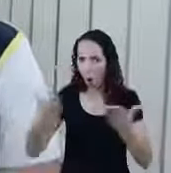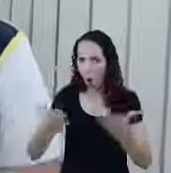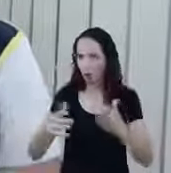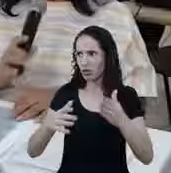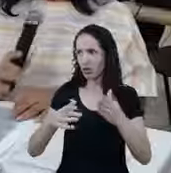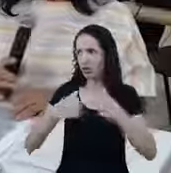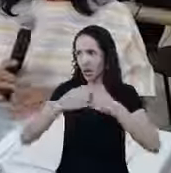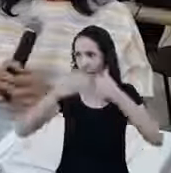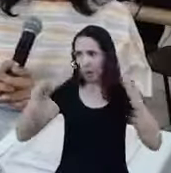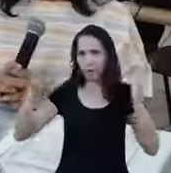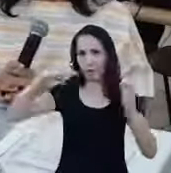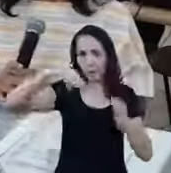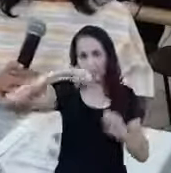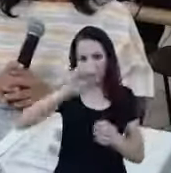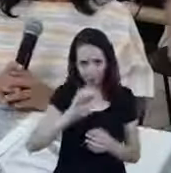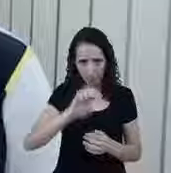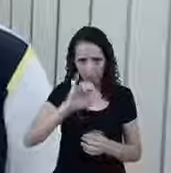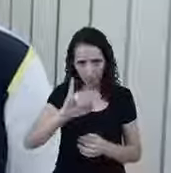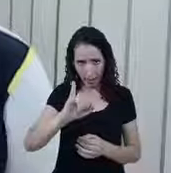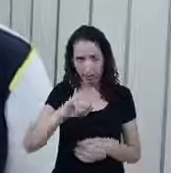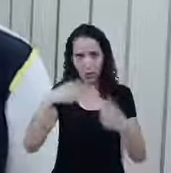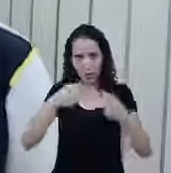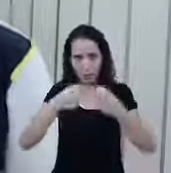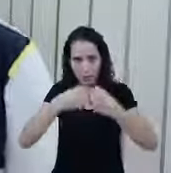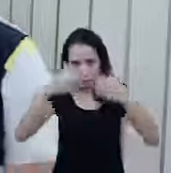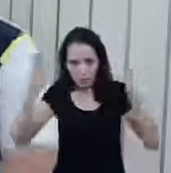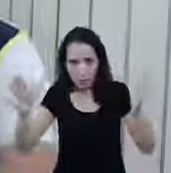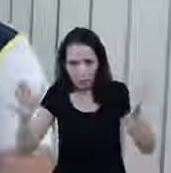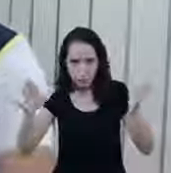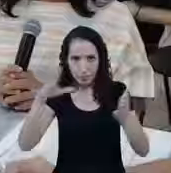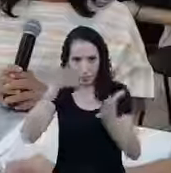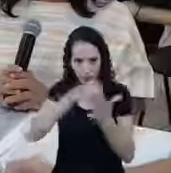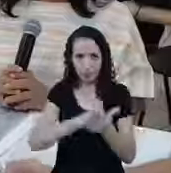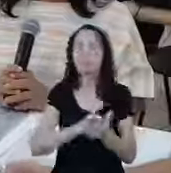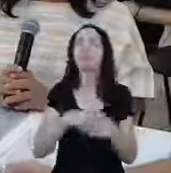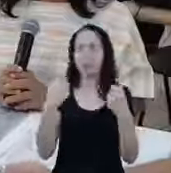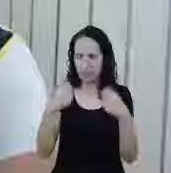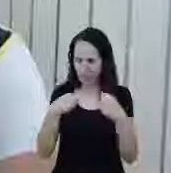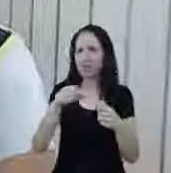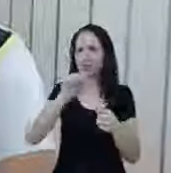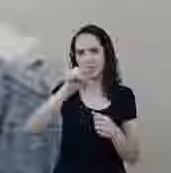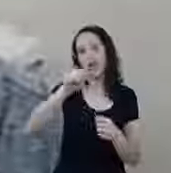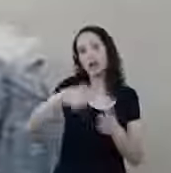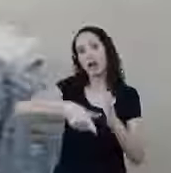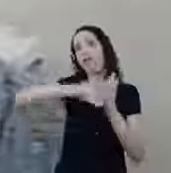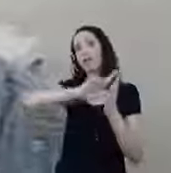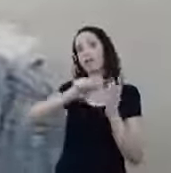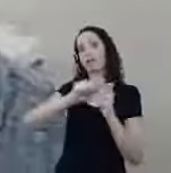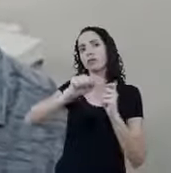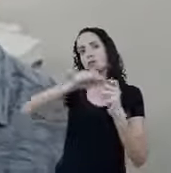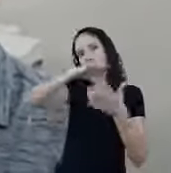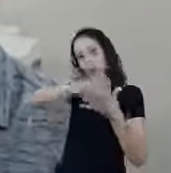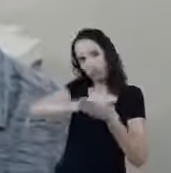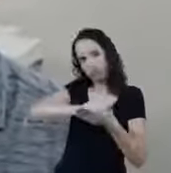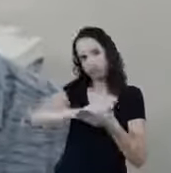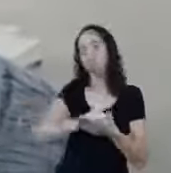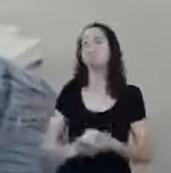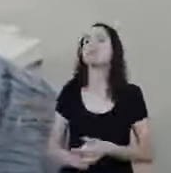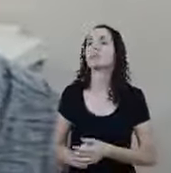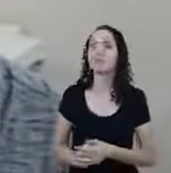direito? Vai ter que fazer o cadastro Vai ter que fazer o que fazer o cadastro Tá, ok, ok Até porque A gente conversava ontem Com